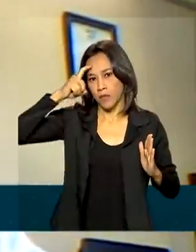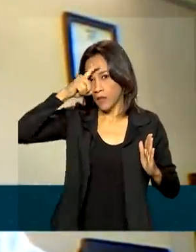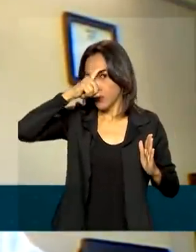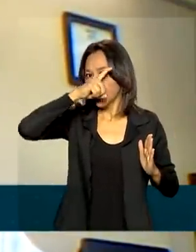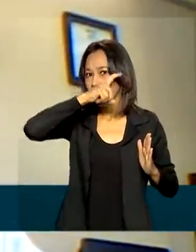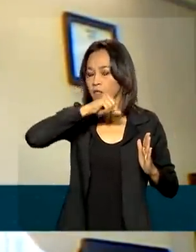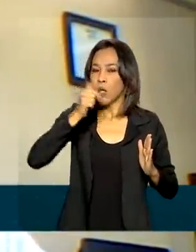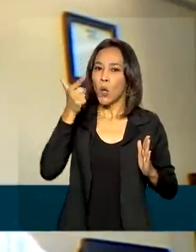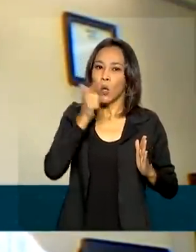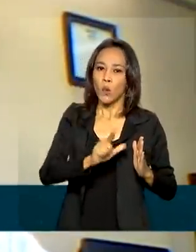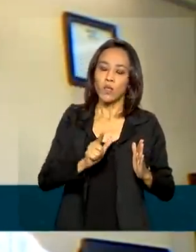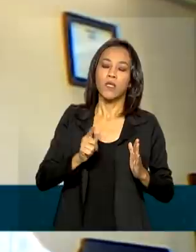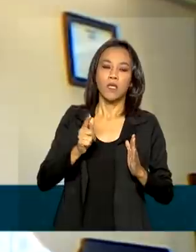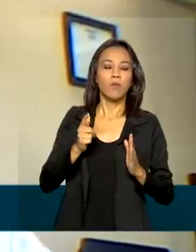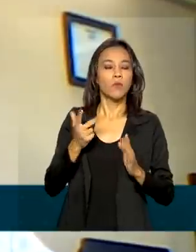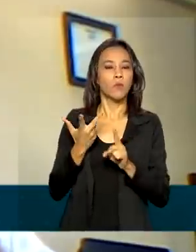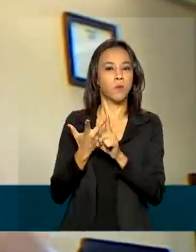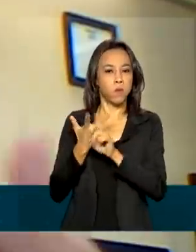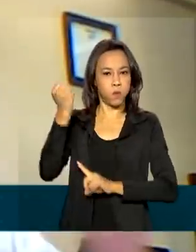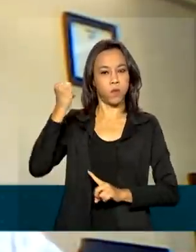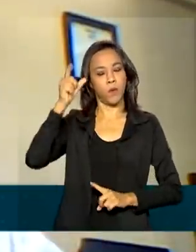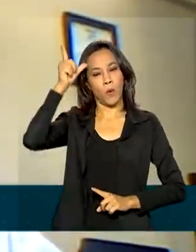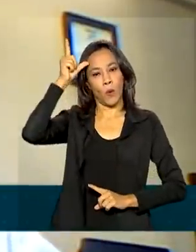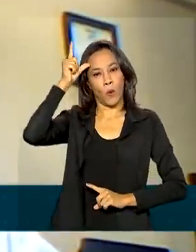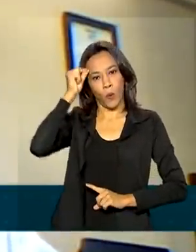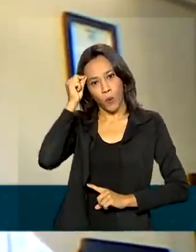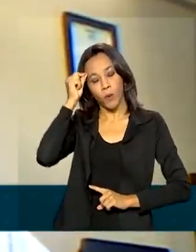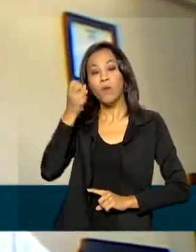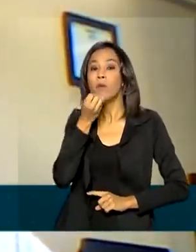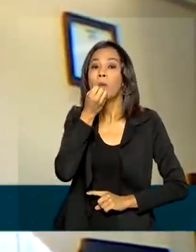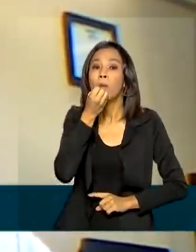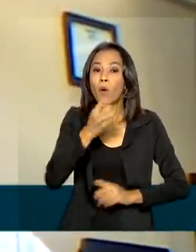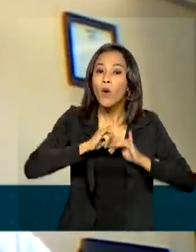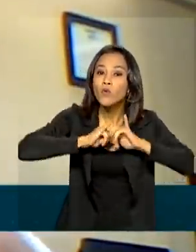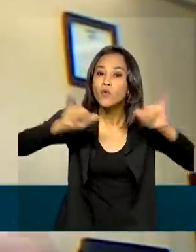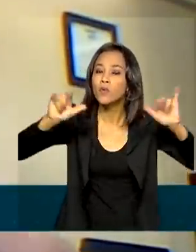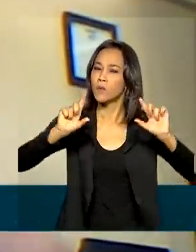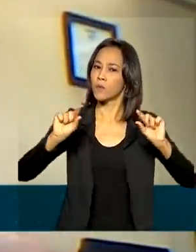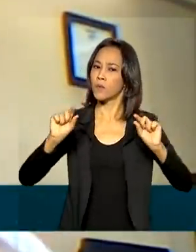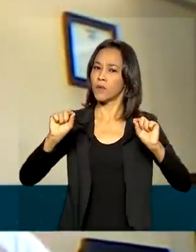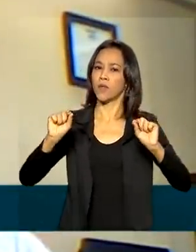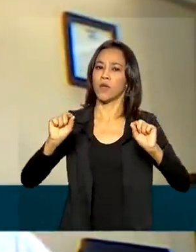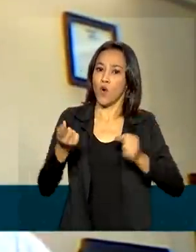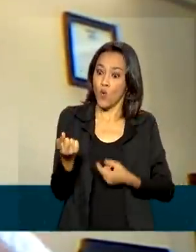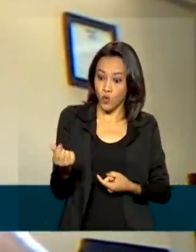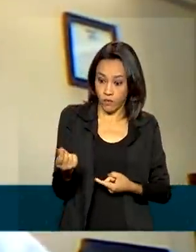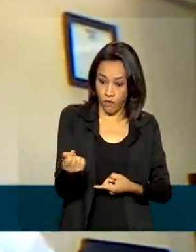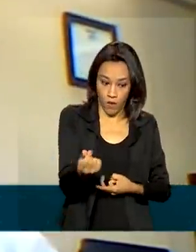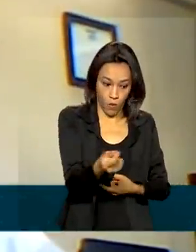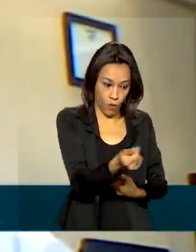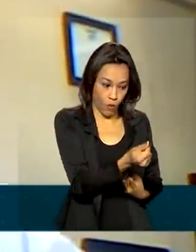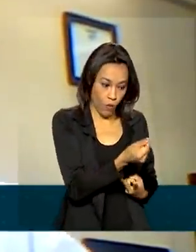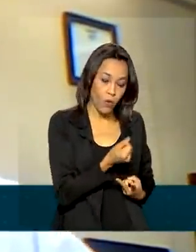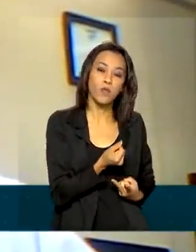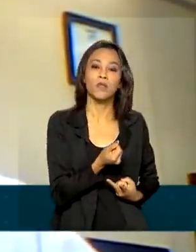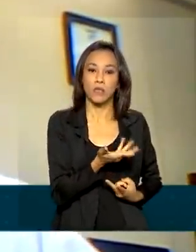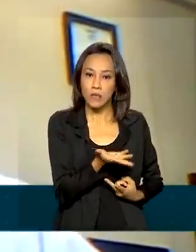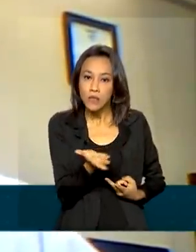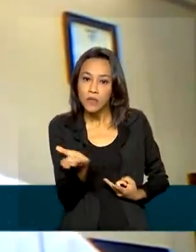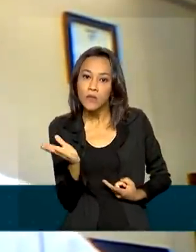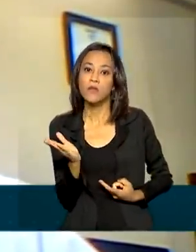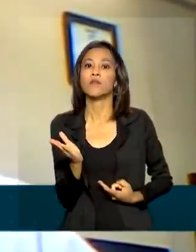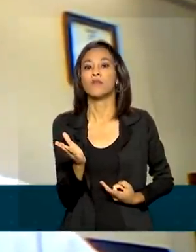superamos. Uma boa notícia é que provavelmente os preços dos consumidores,